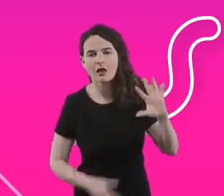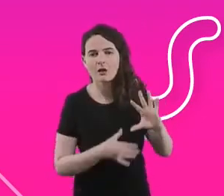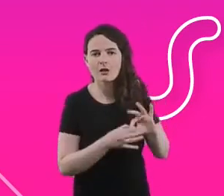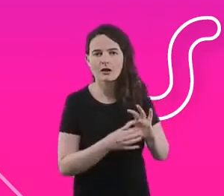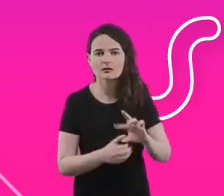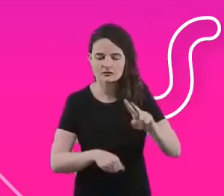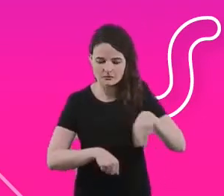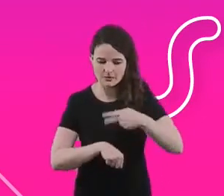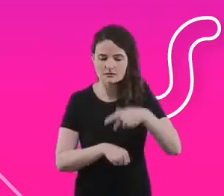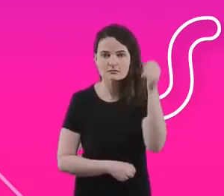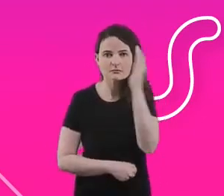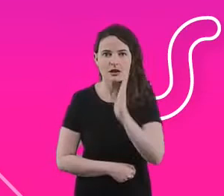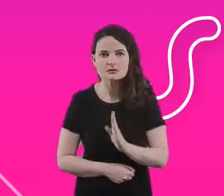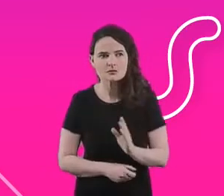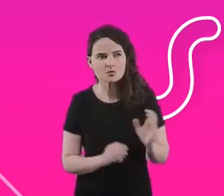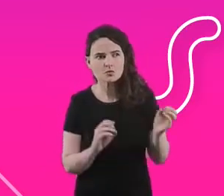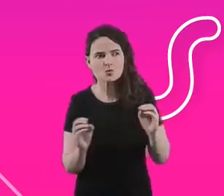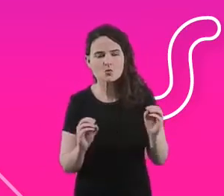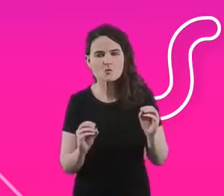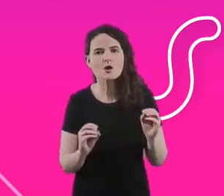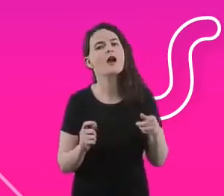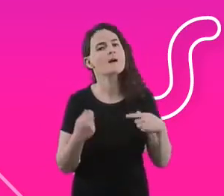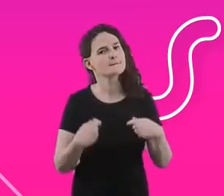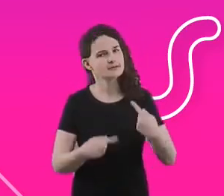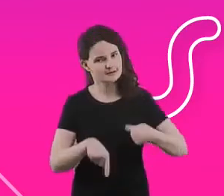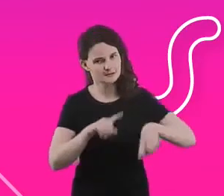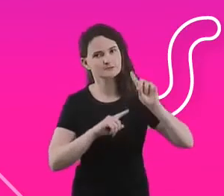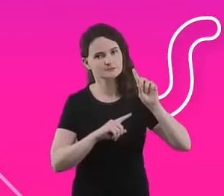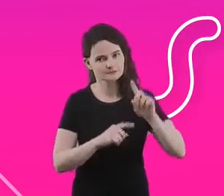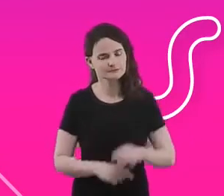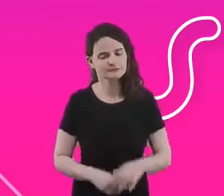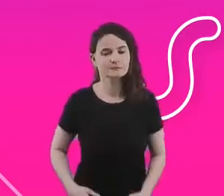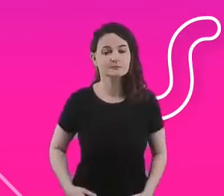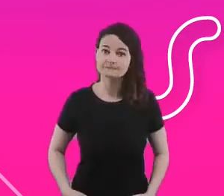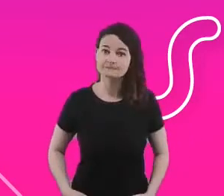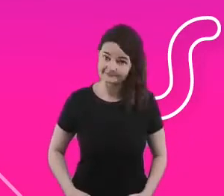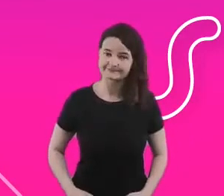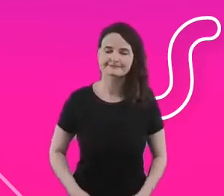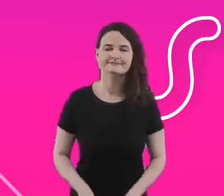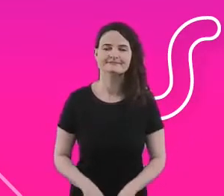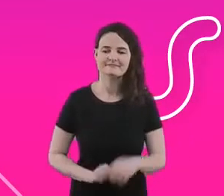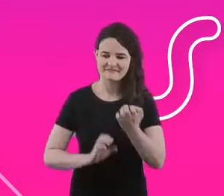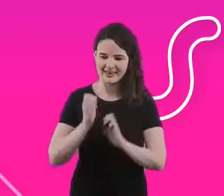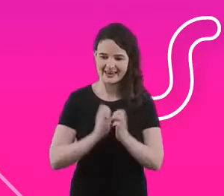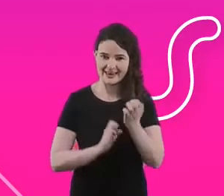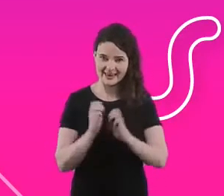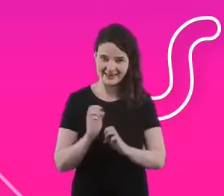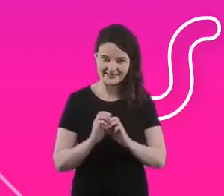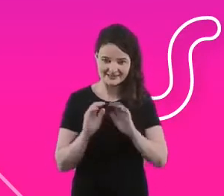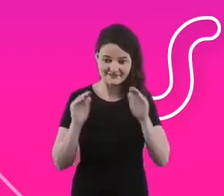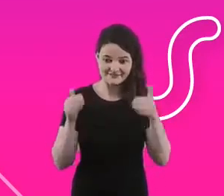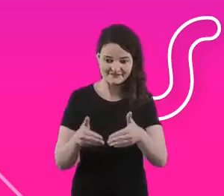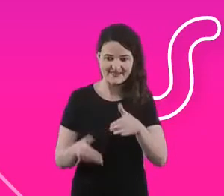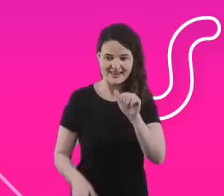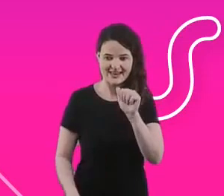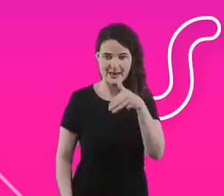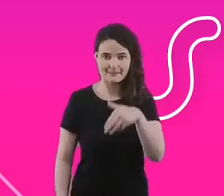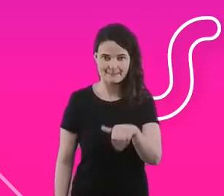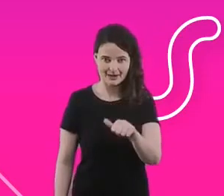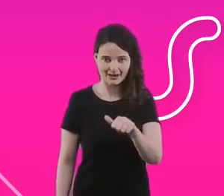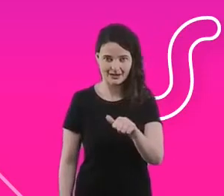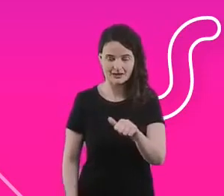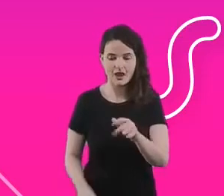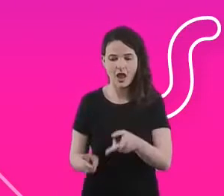nessa questão. Então, a AMA nasceu justamente desse propósito de a gente se dar conta de que pelo menos mais de 35